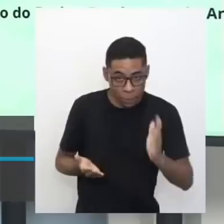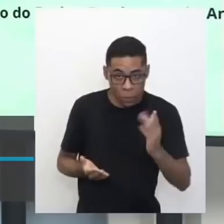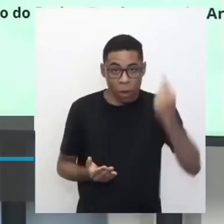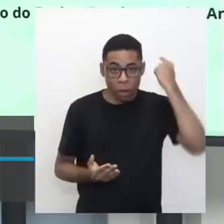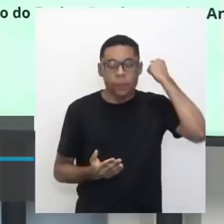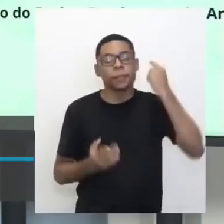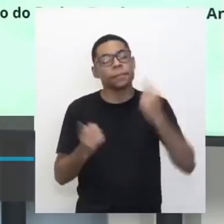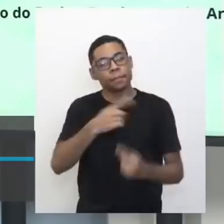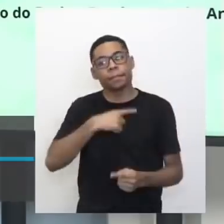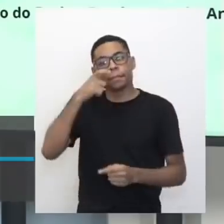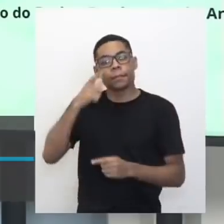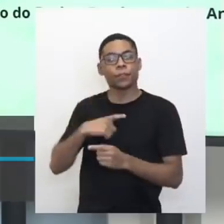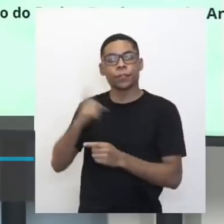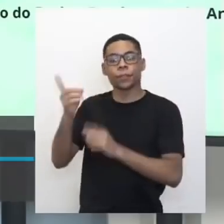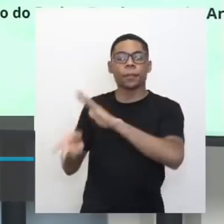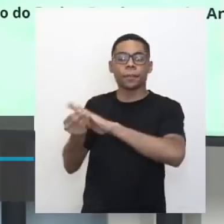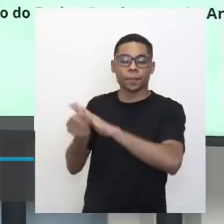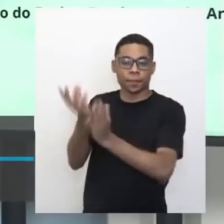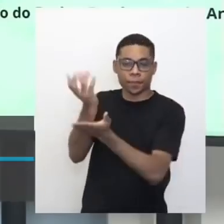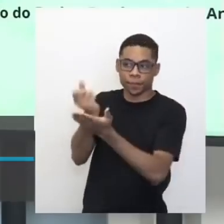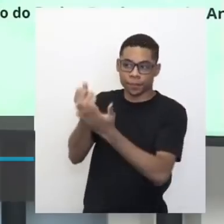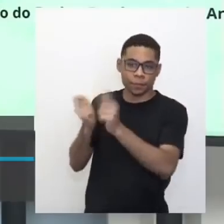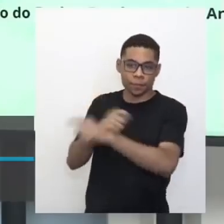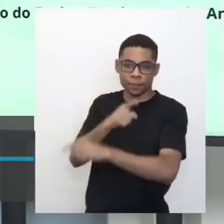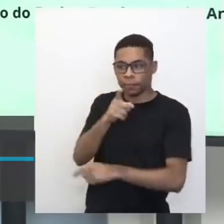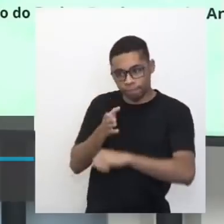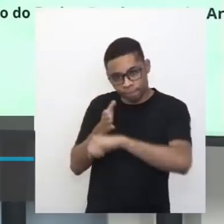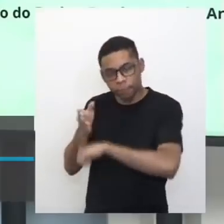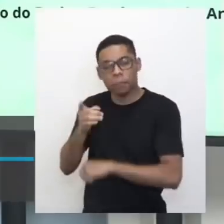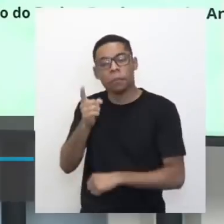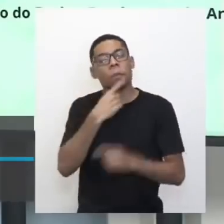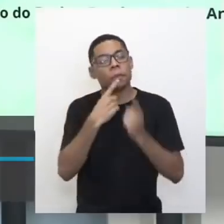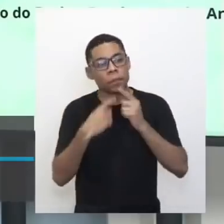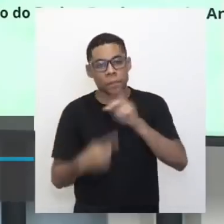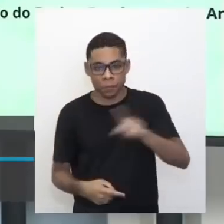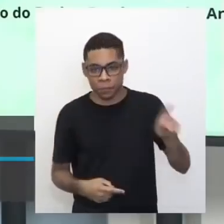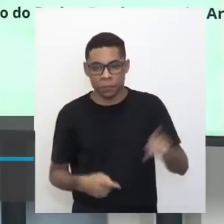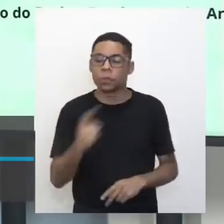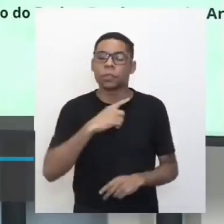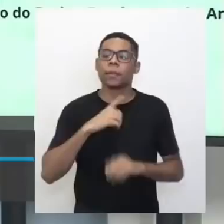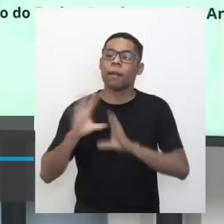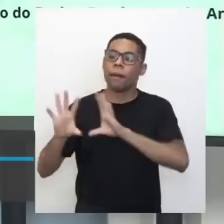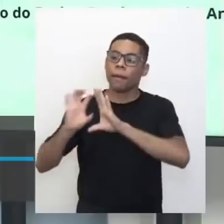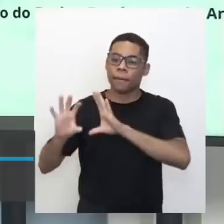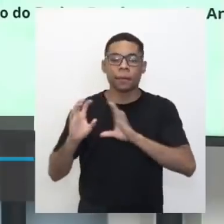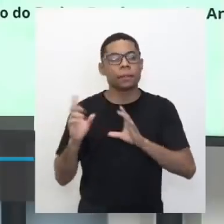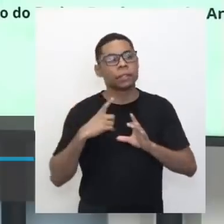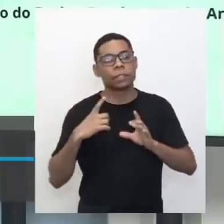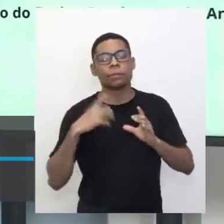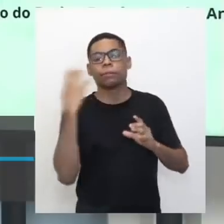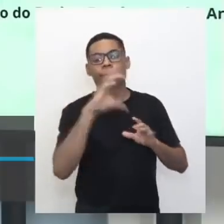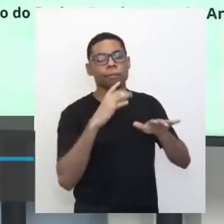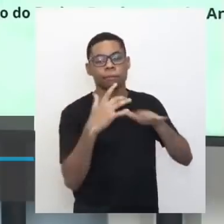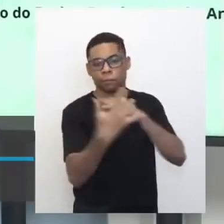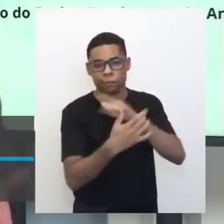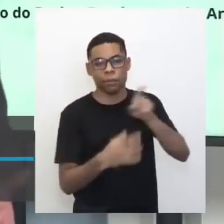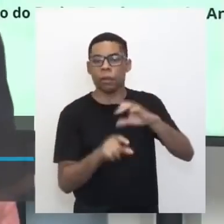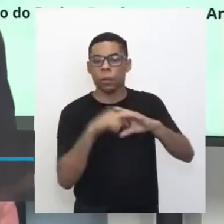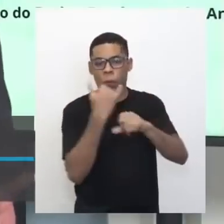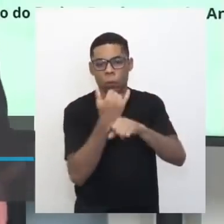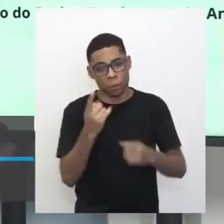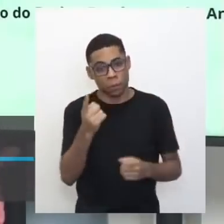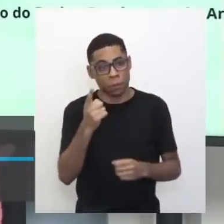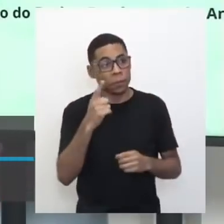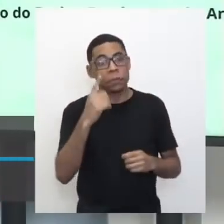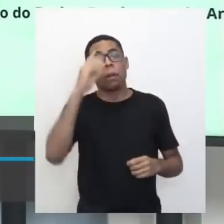essas aulas todas no repositório do Centro de Mídias, converse aí com o seu professor, a gente tem gravado essas aulas também nas diversas mídias e tudo mais, não tem por que